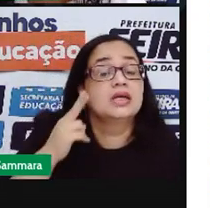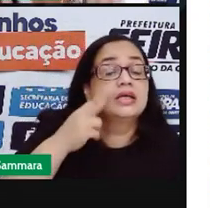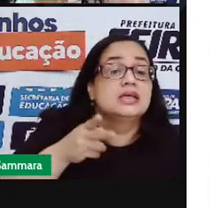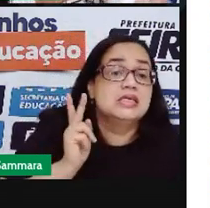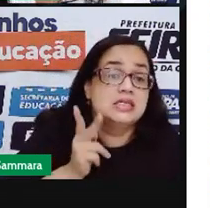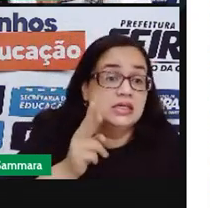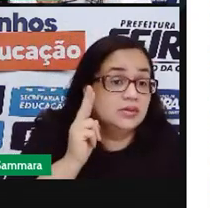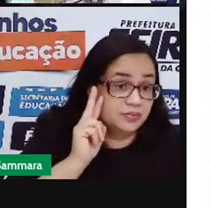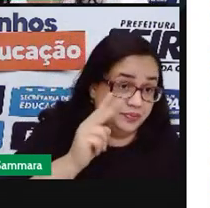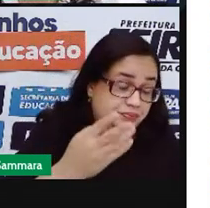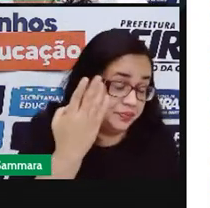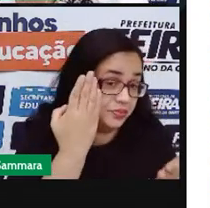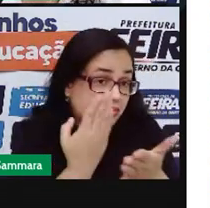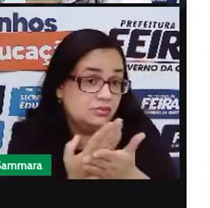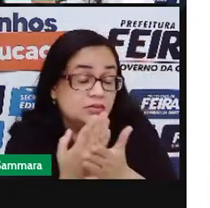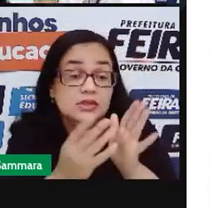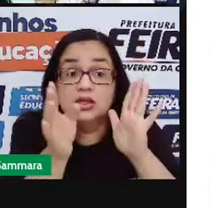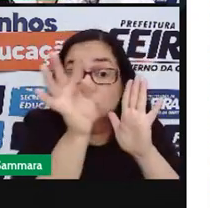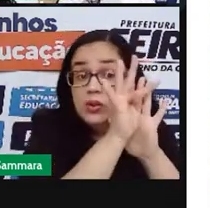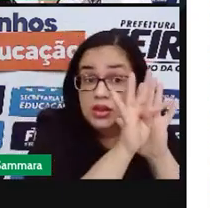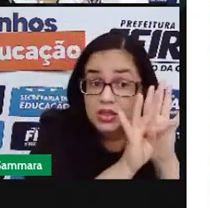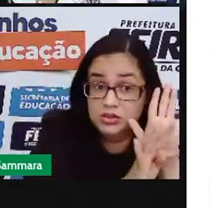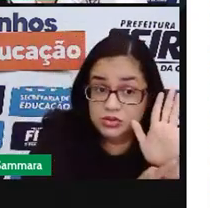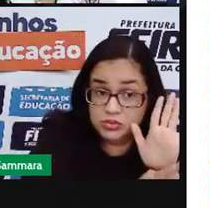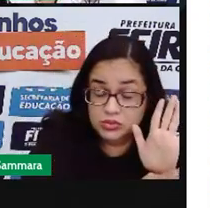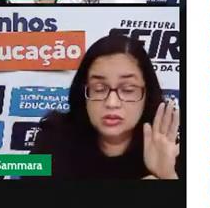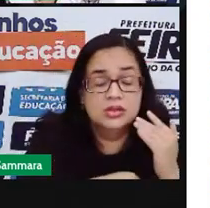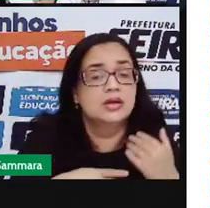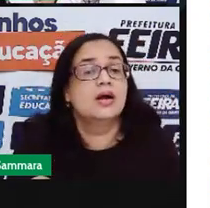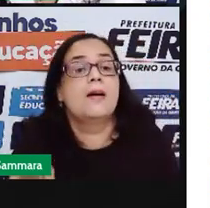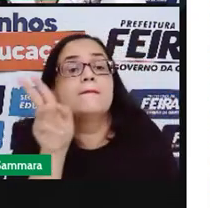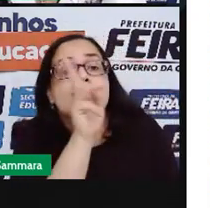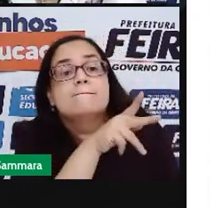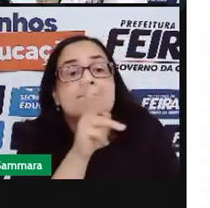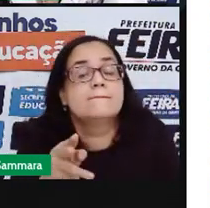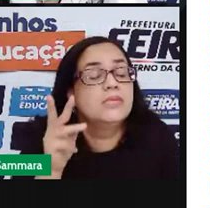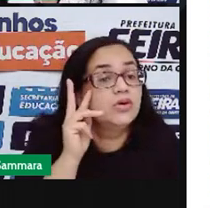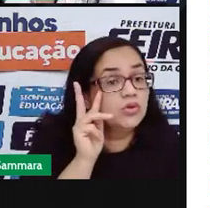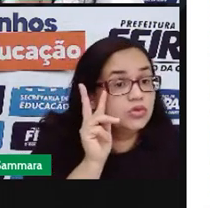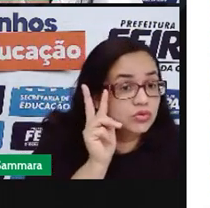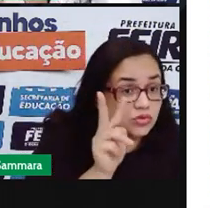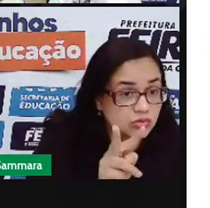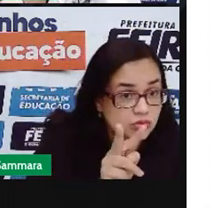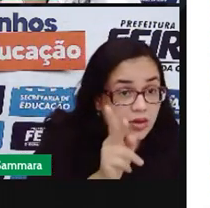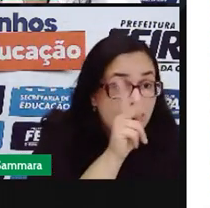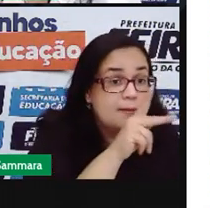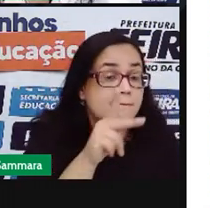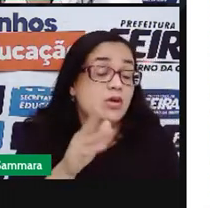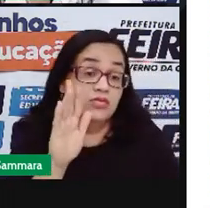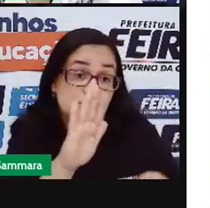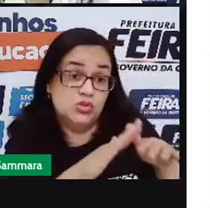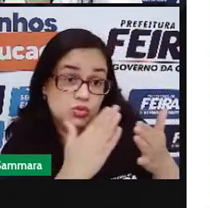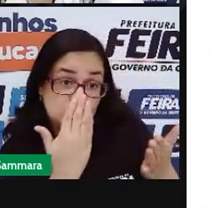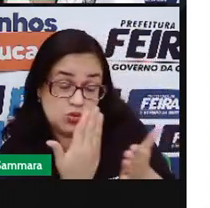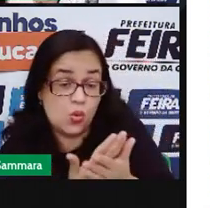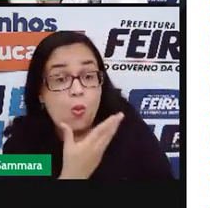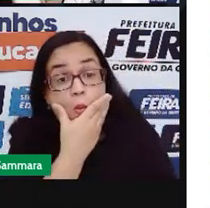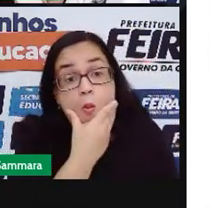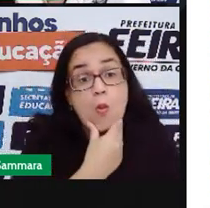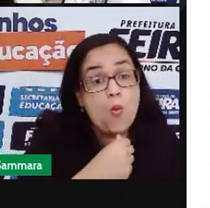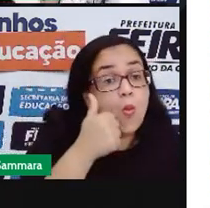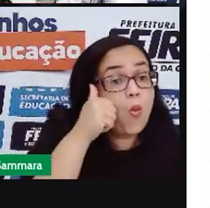vezes que nós trabalhamos com produção do texto, o que a Pro faz com vocês? A Pro da escola, o professor